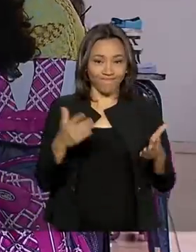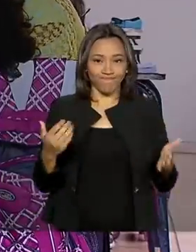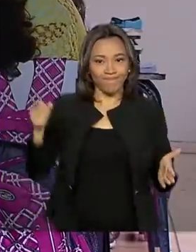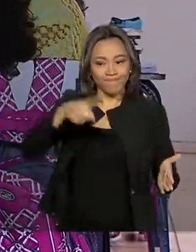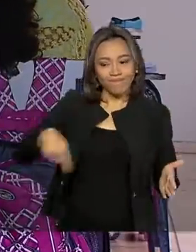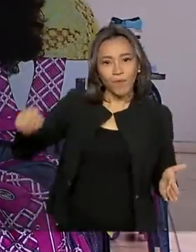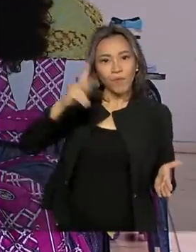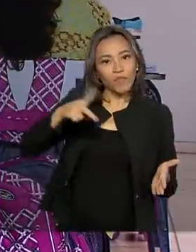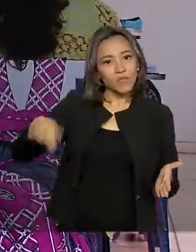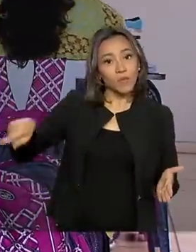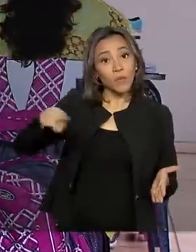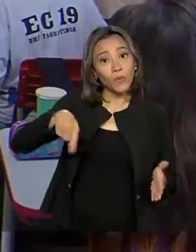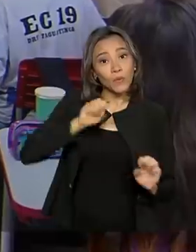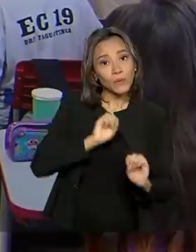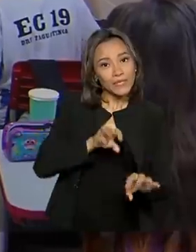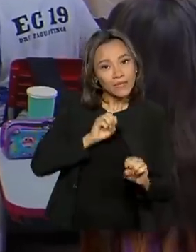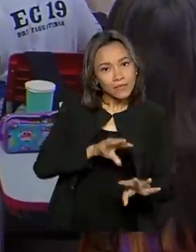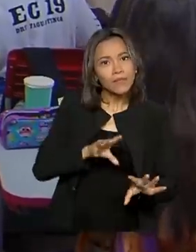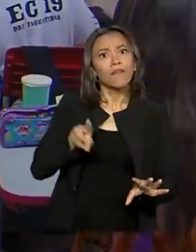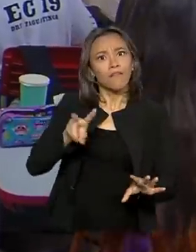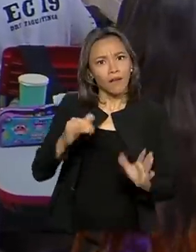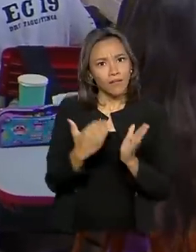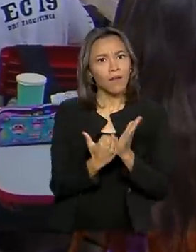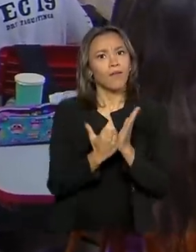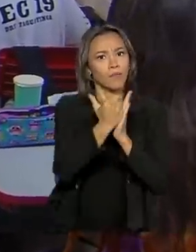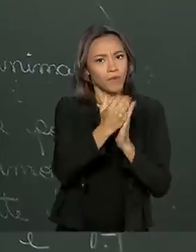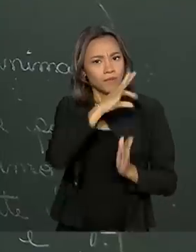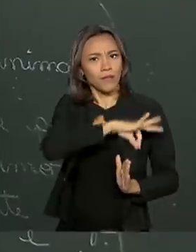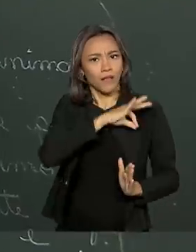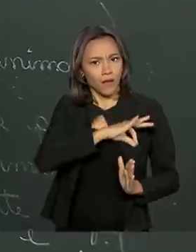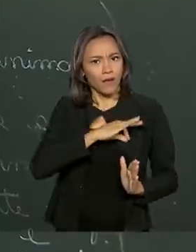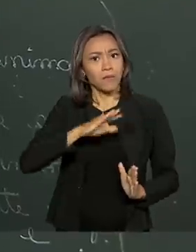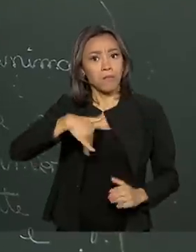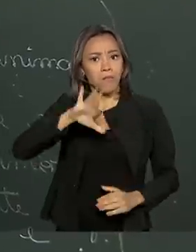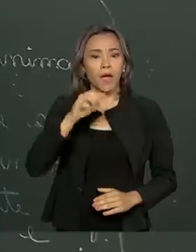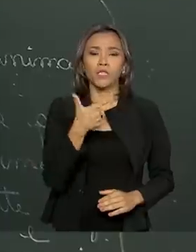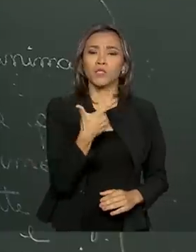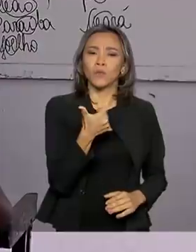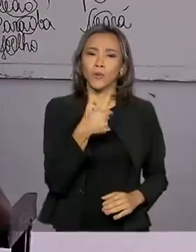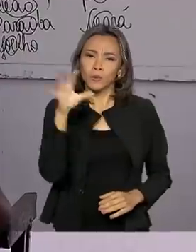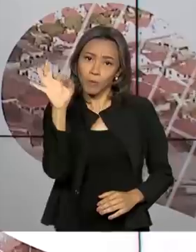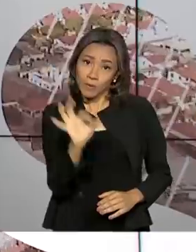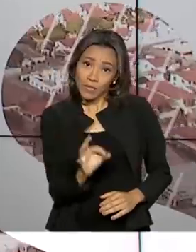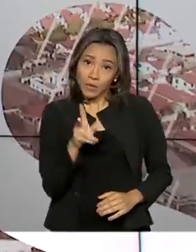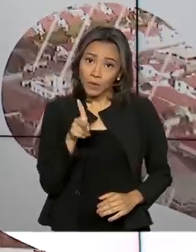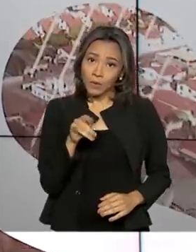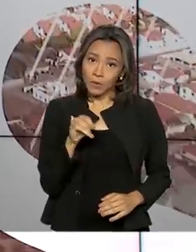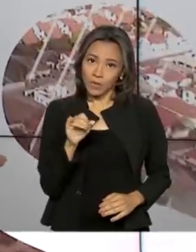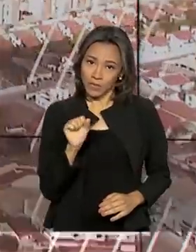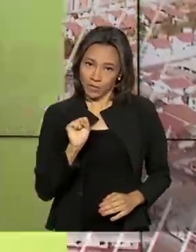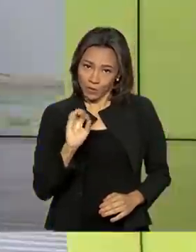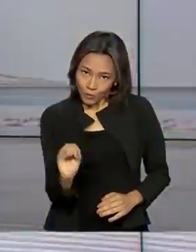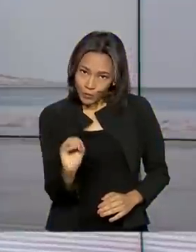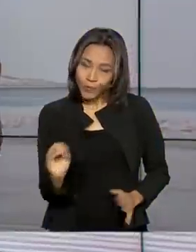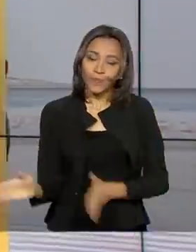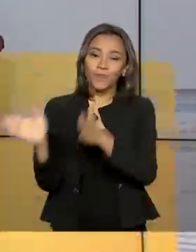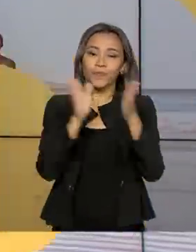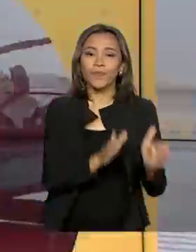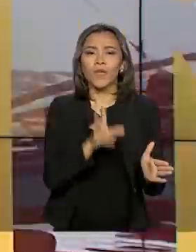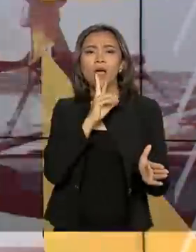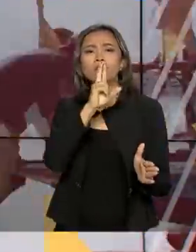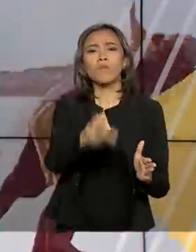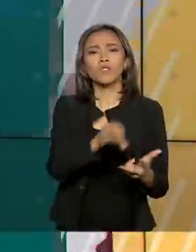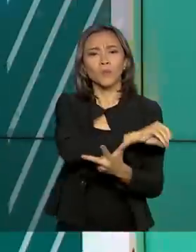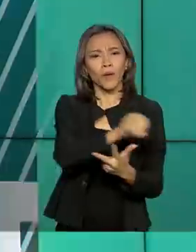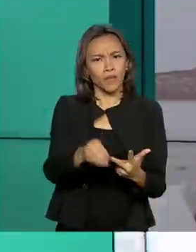Professores da educação básica terão reajuste de mais de 12% no piso salarial. Resultado do Enem já